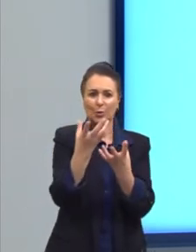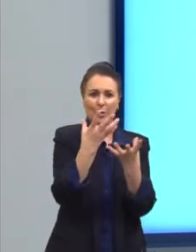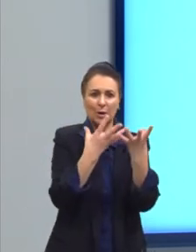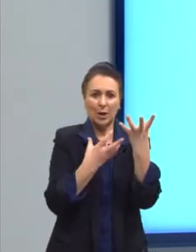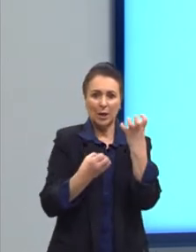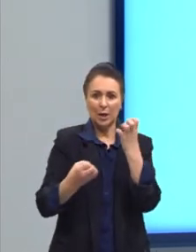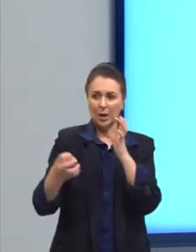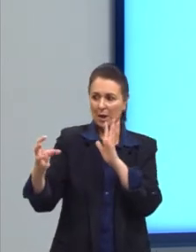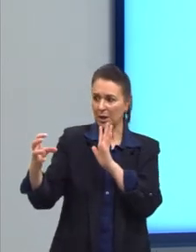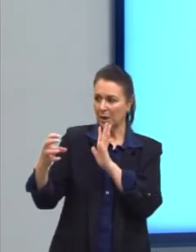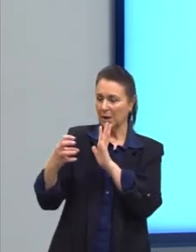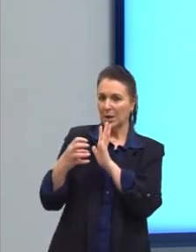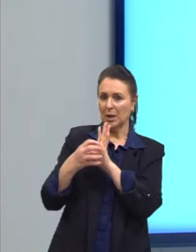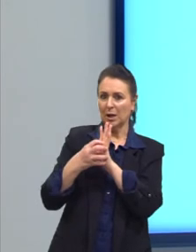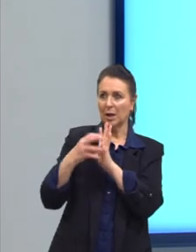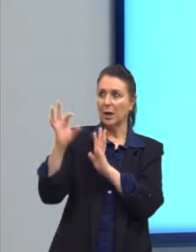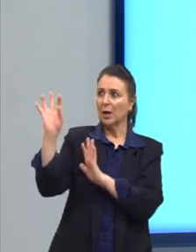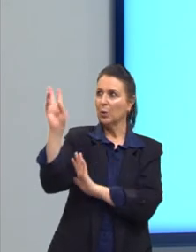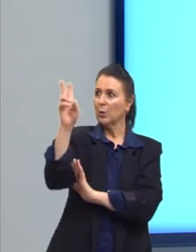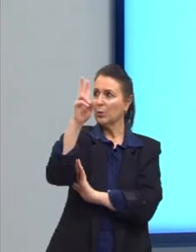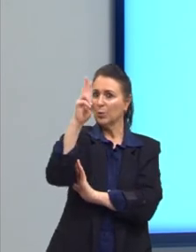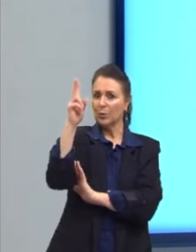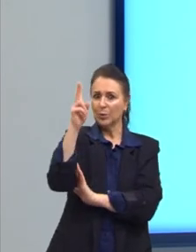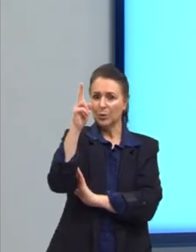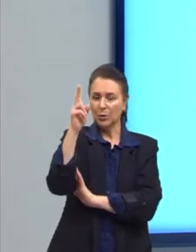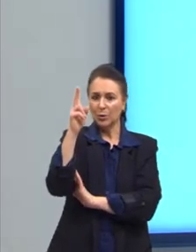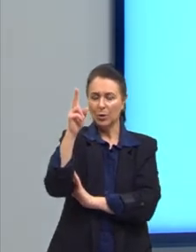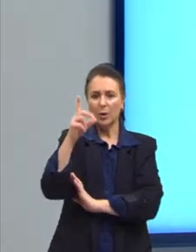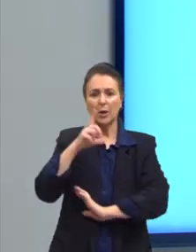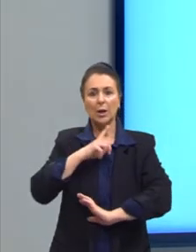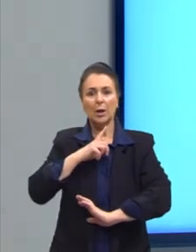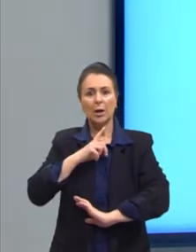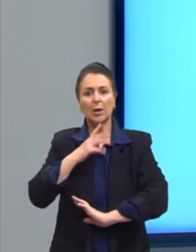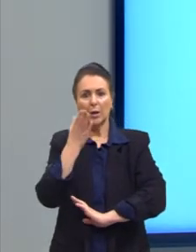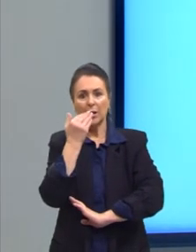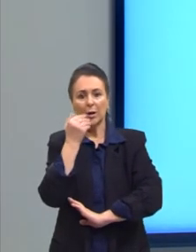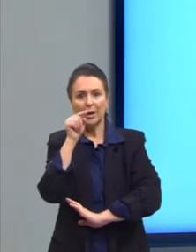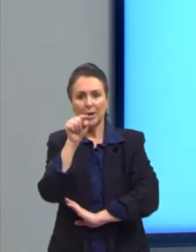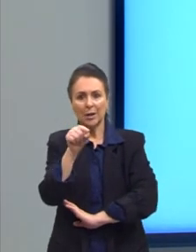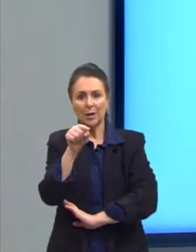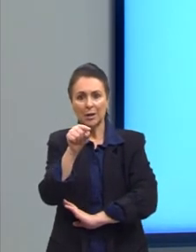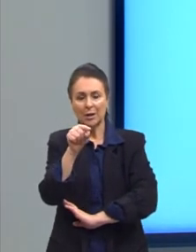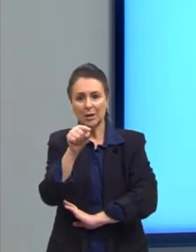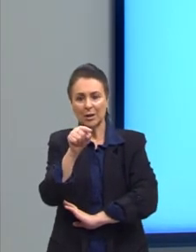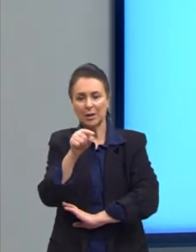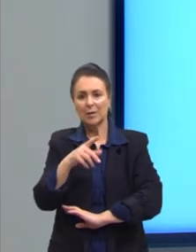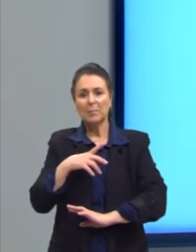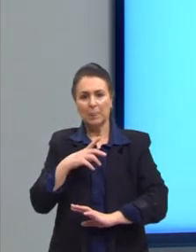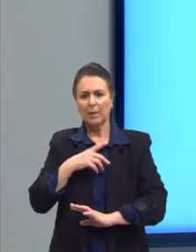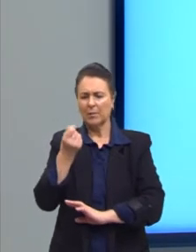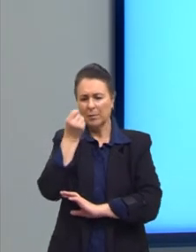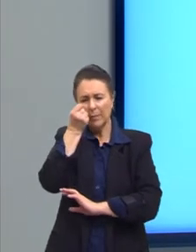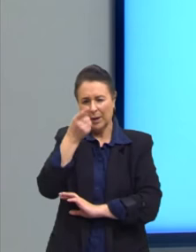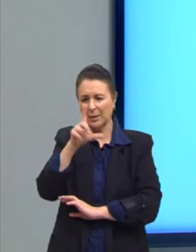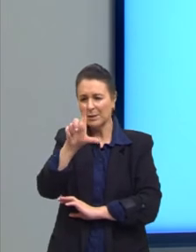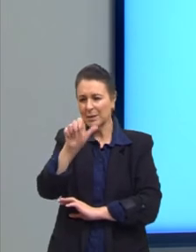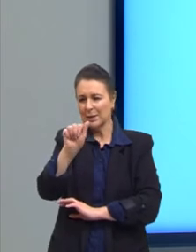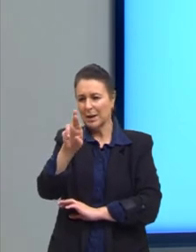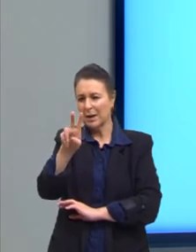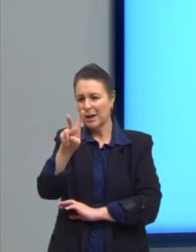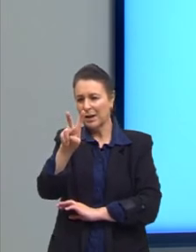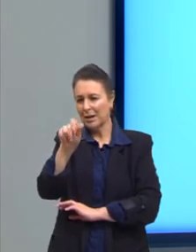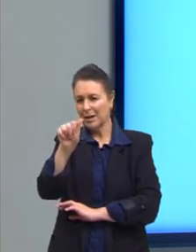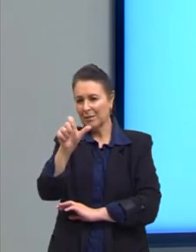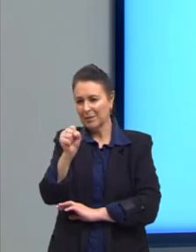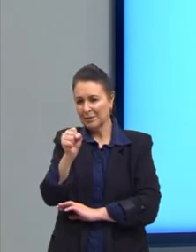atraem insetos alados, dos quais se alimentam. Bem espertinhas essas larvas. Então,